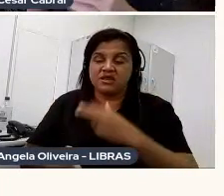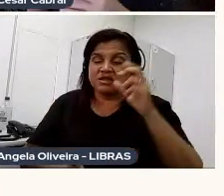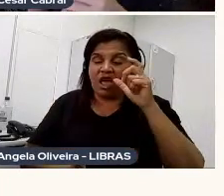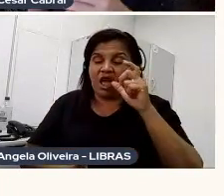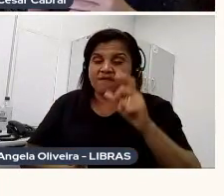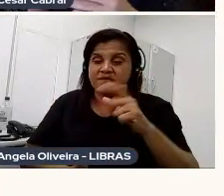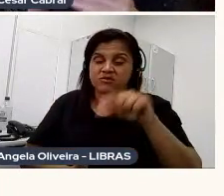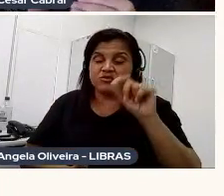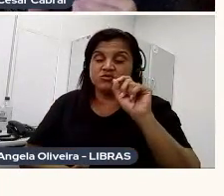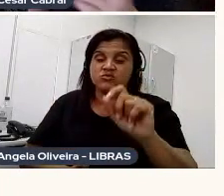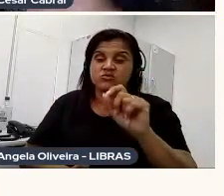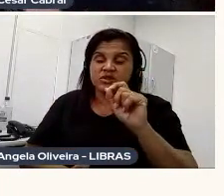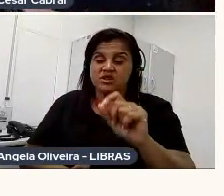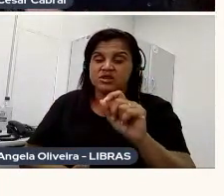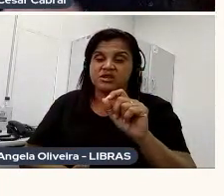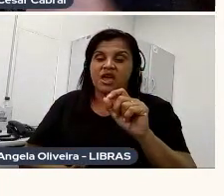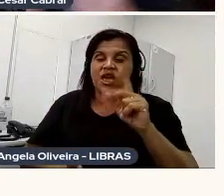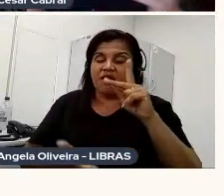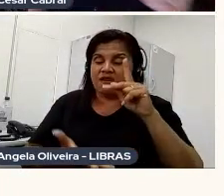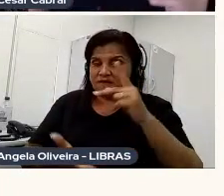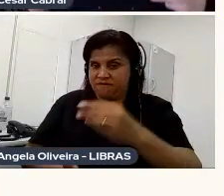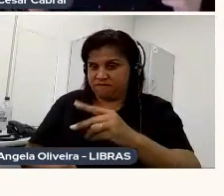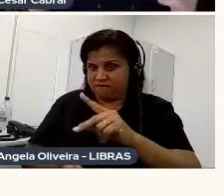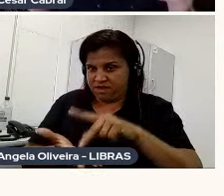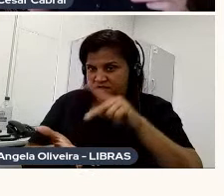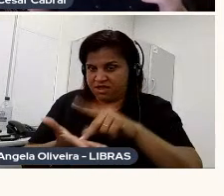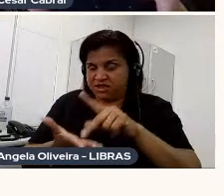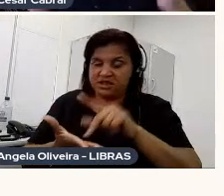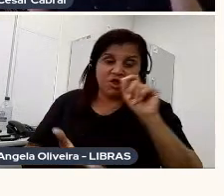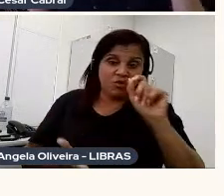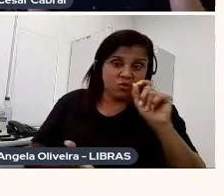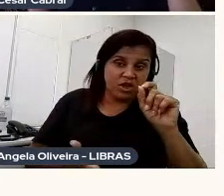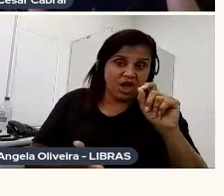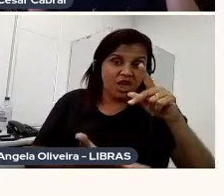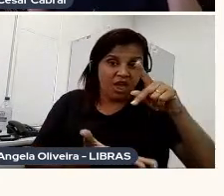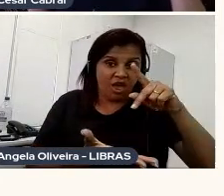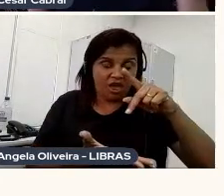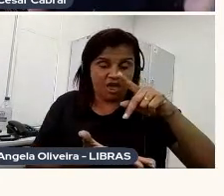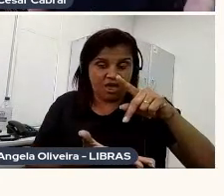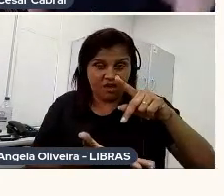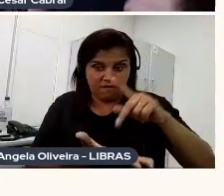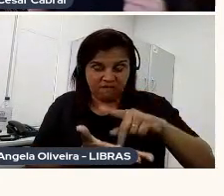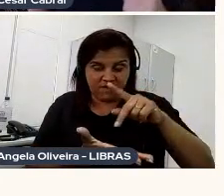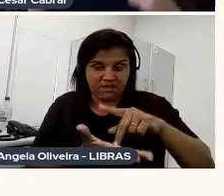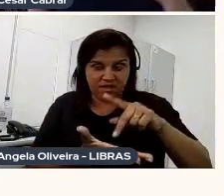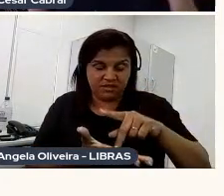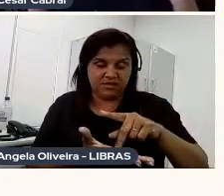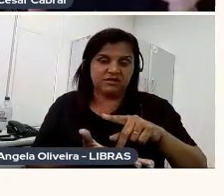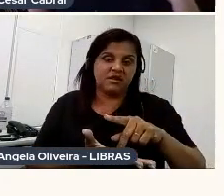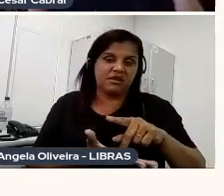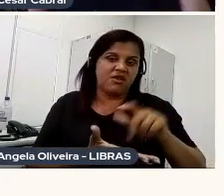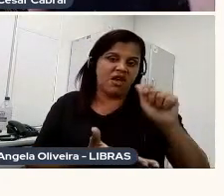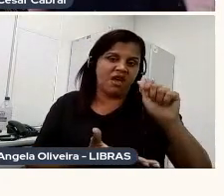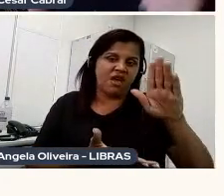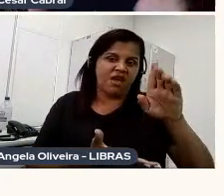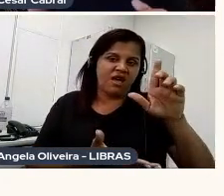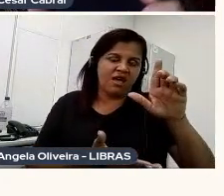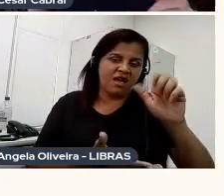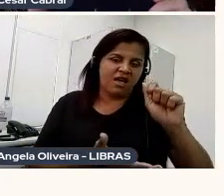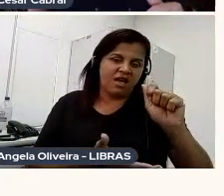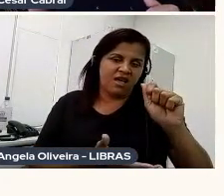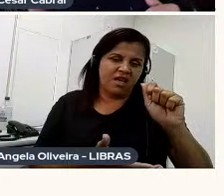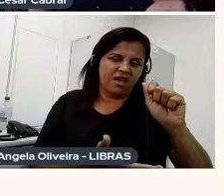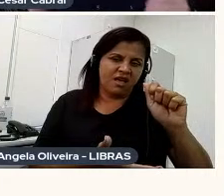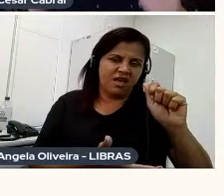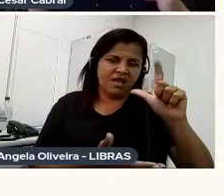real, né, quem é real, quer dizer, a Laerte as pessoas podem conhecer e vão saber, ah, ela foi